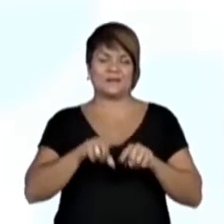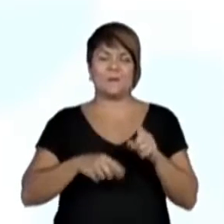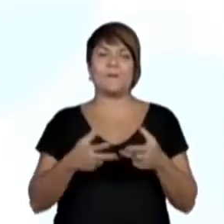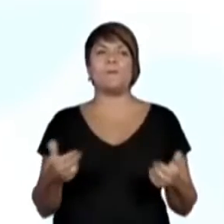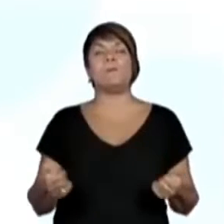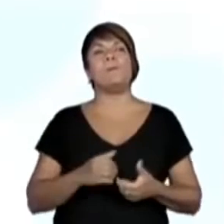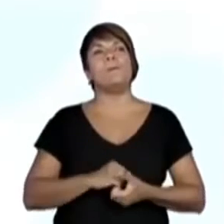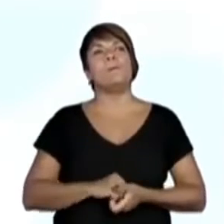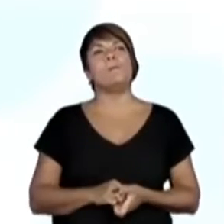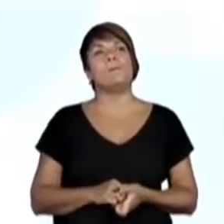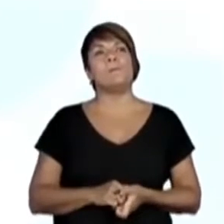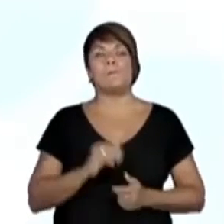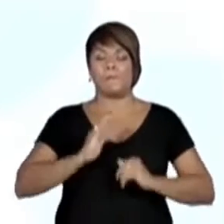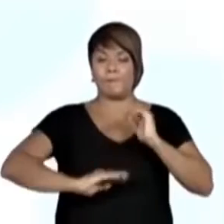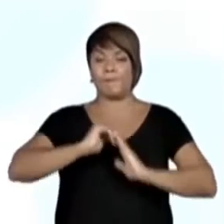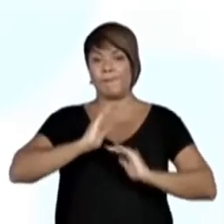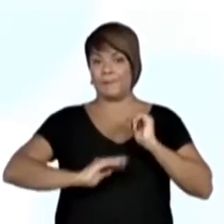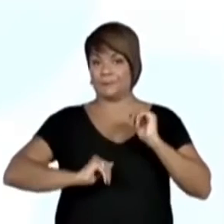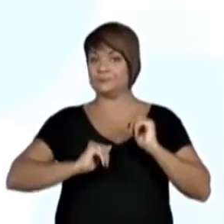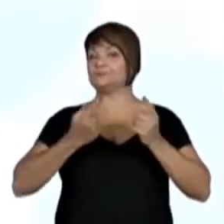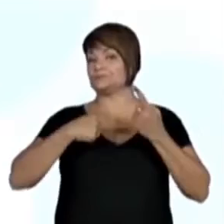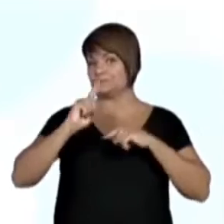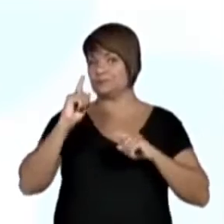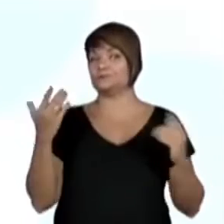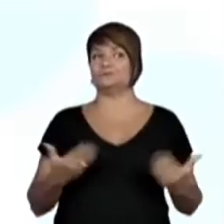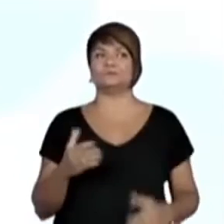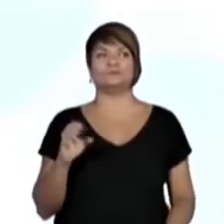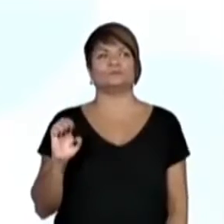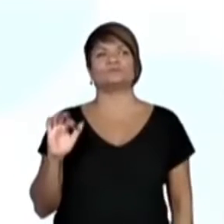E as habilidades da aula 8 são...